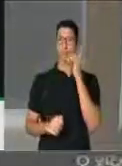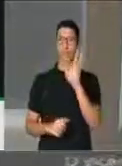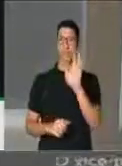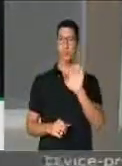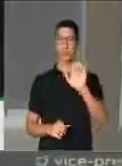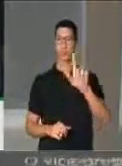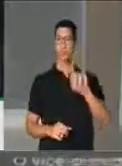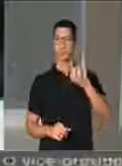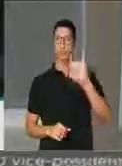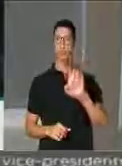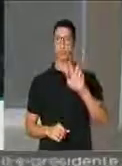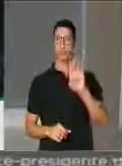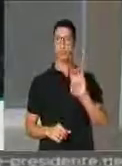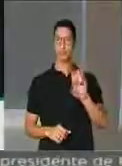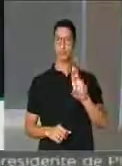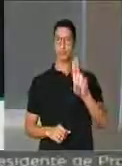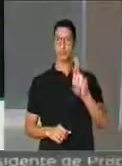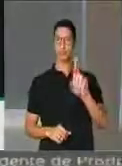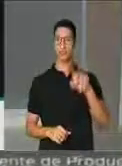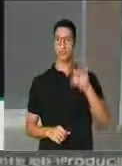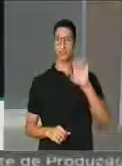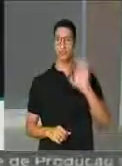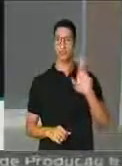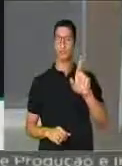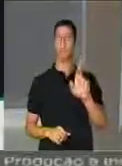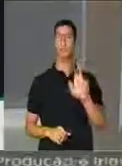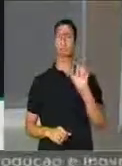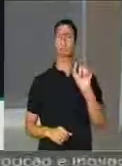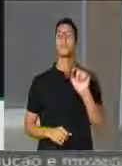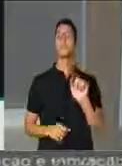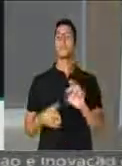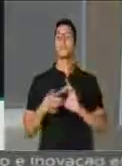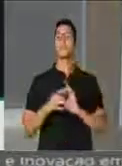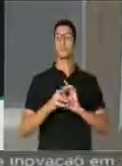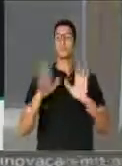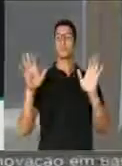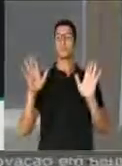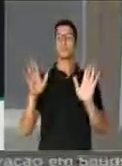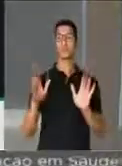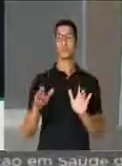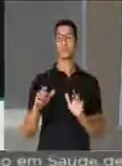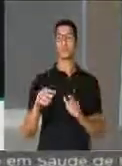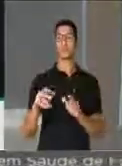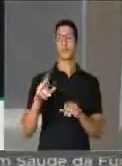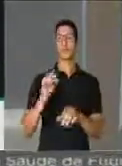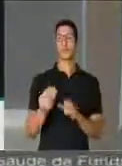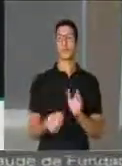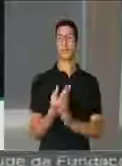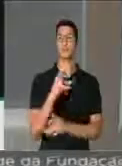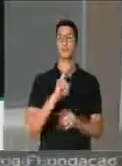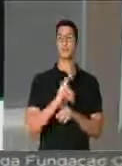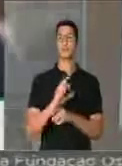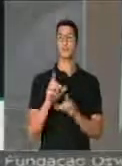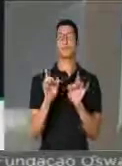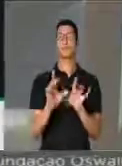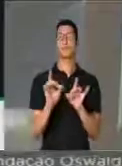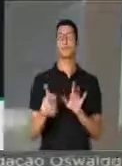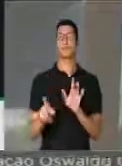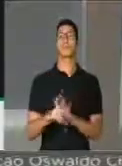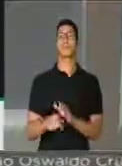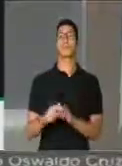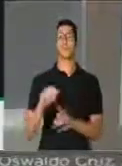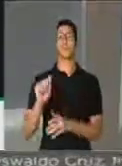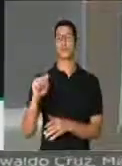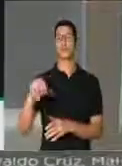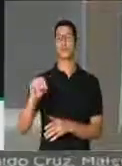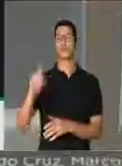Felipe Bournier, do Rio de Janeiro, e que libera a produção e venda de